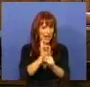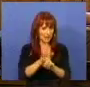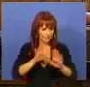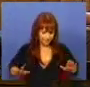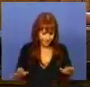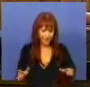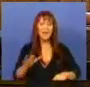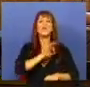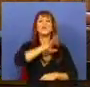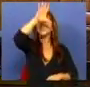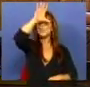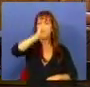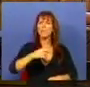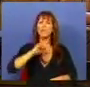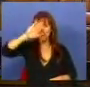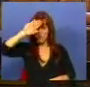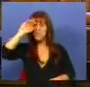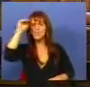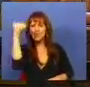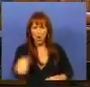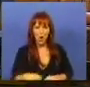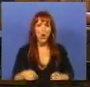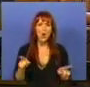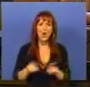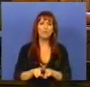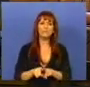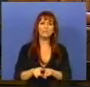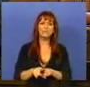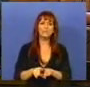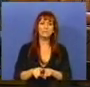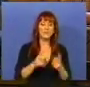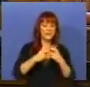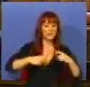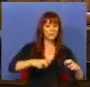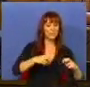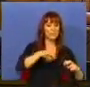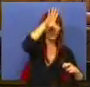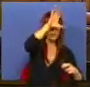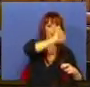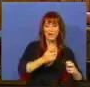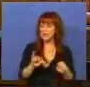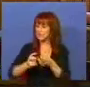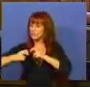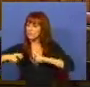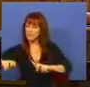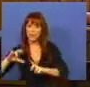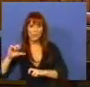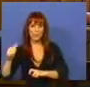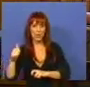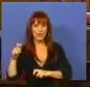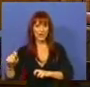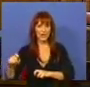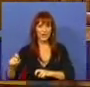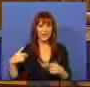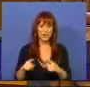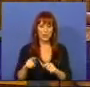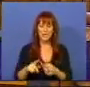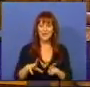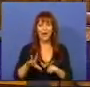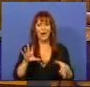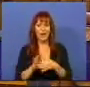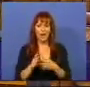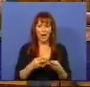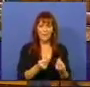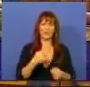Aliás, Sr. Ministro, o Sr. Ministro bem sabe que entre a bancada do Governo e a bancada do Bloco de Esquerda há sobre esta